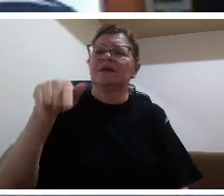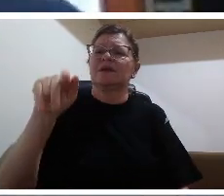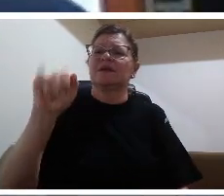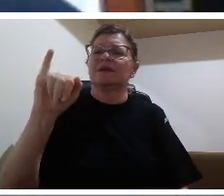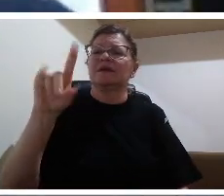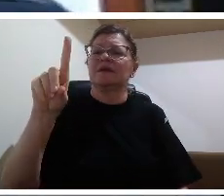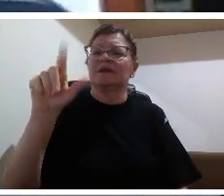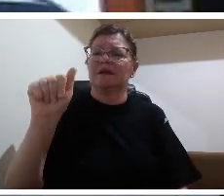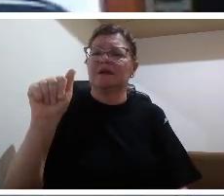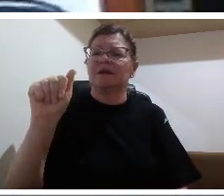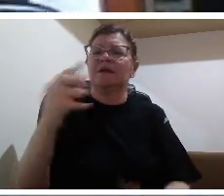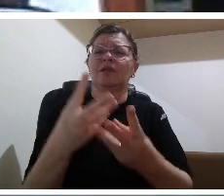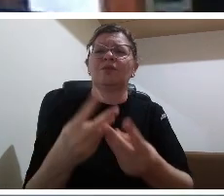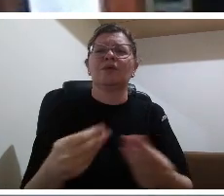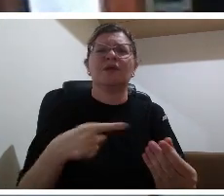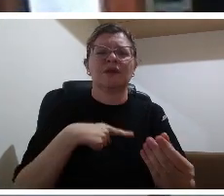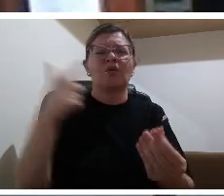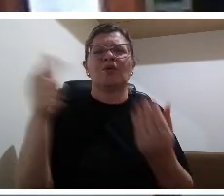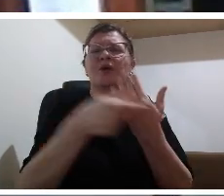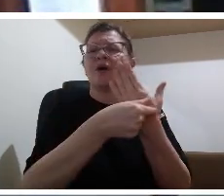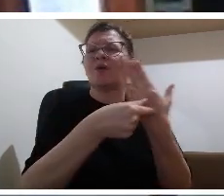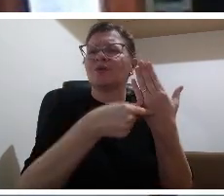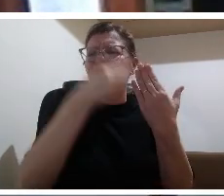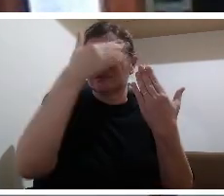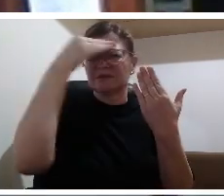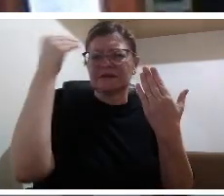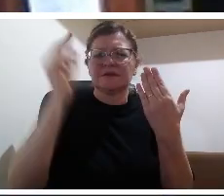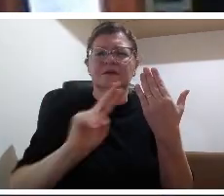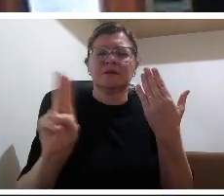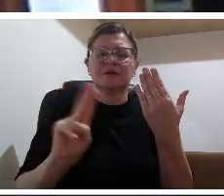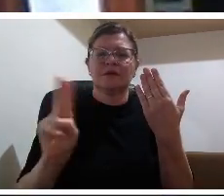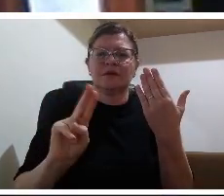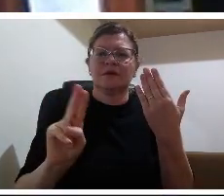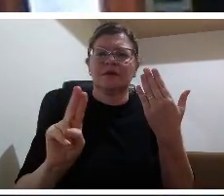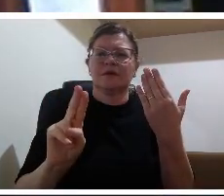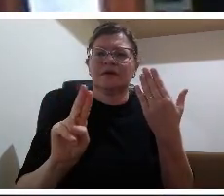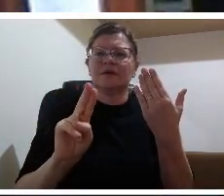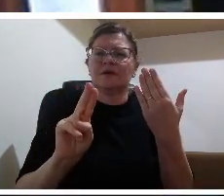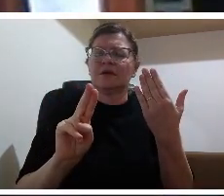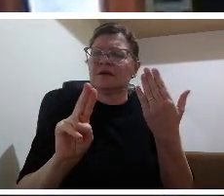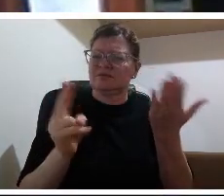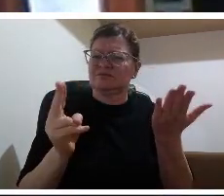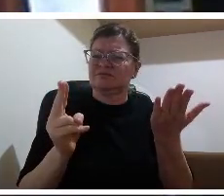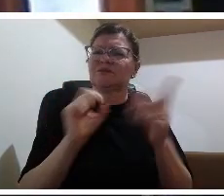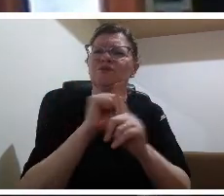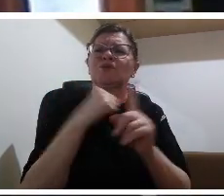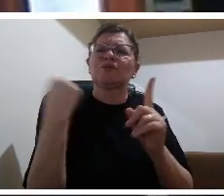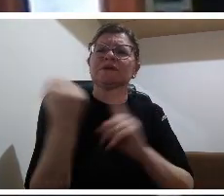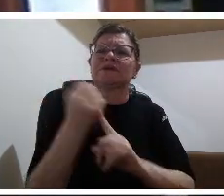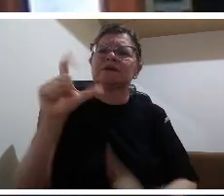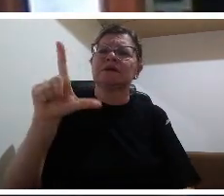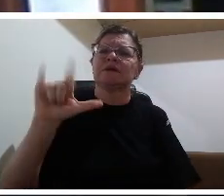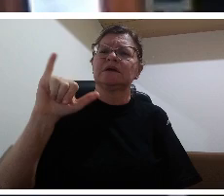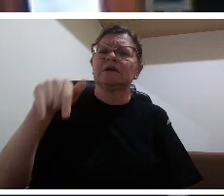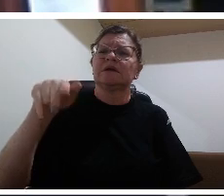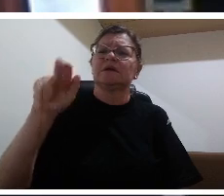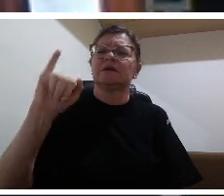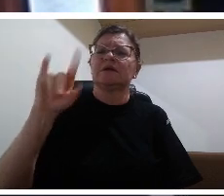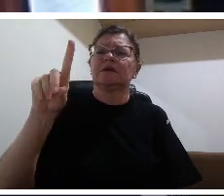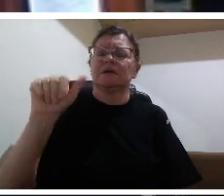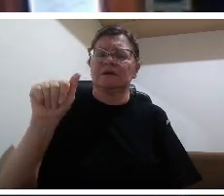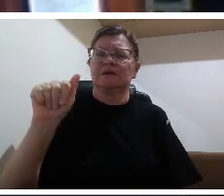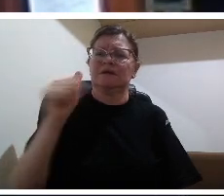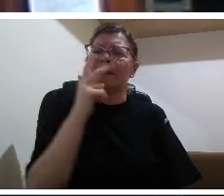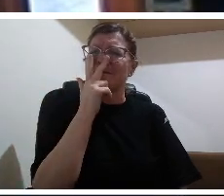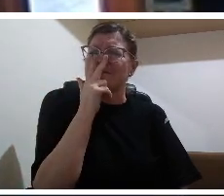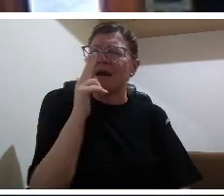ou seja quanto mais você aperta tanto mais ela foge então não dá para dizer que ela é estática a sociedade hoje mais do que nunca